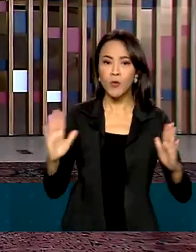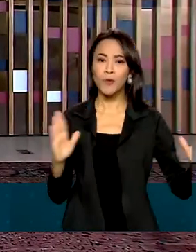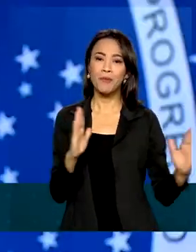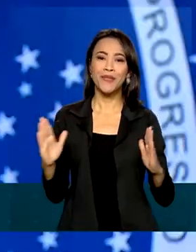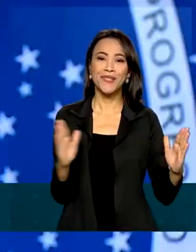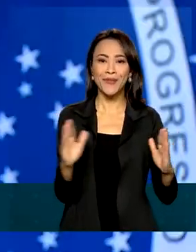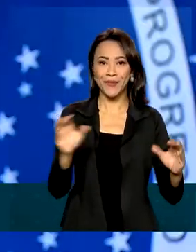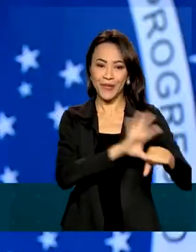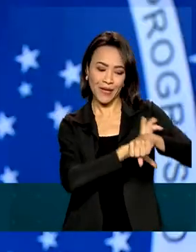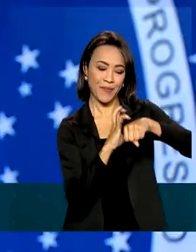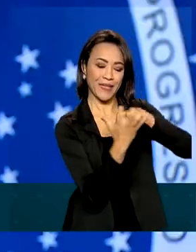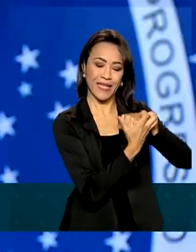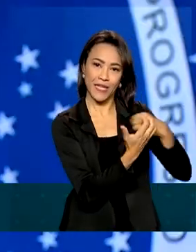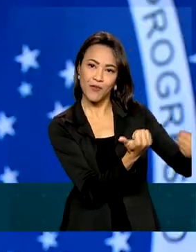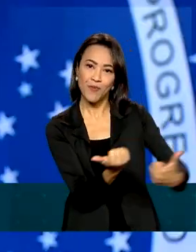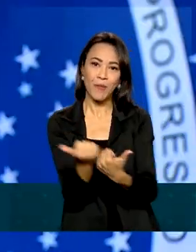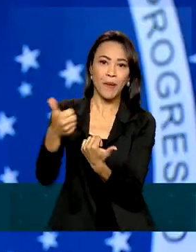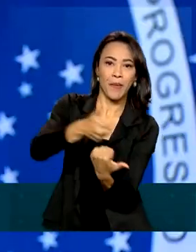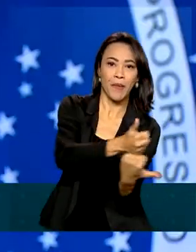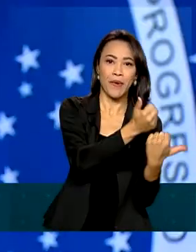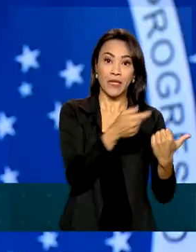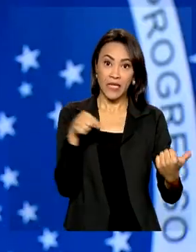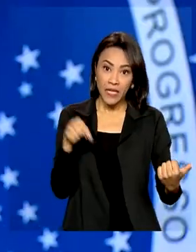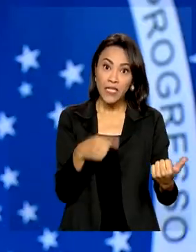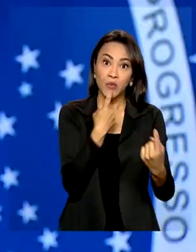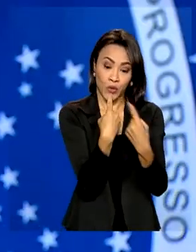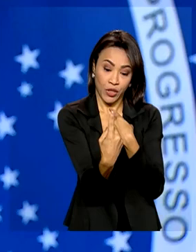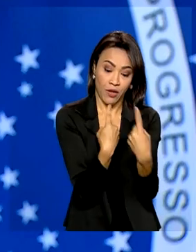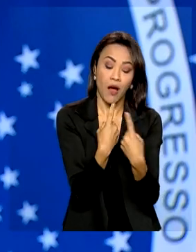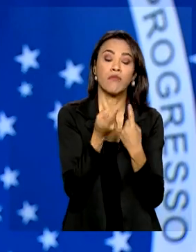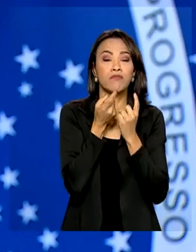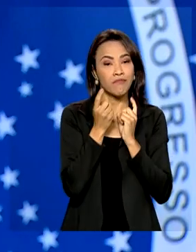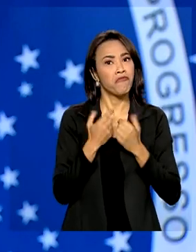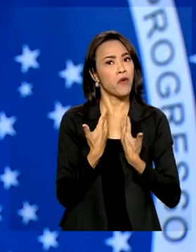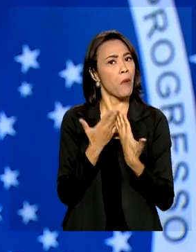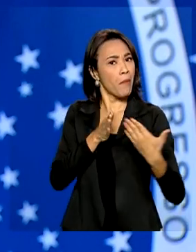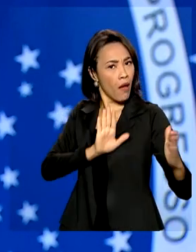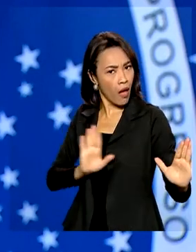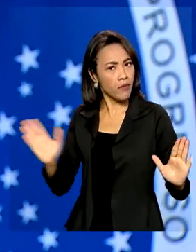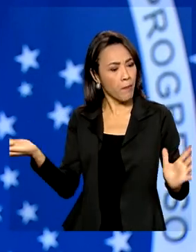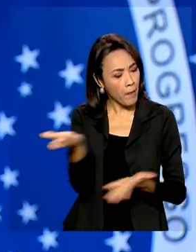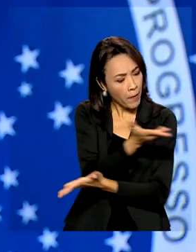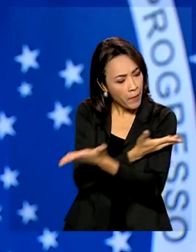-19, e destacaram que os canais de diálogo permaneceram abertos e atuantes.